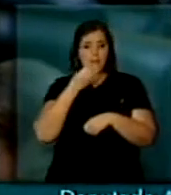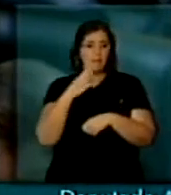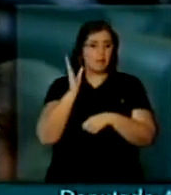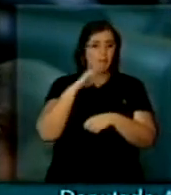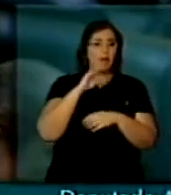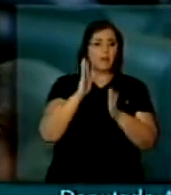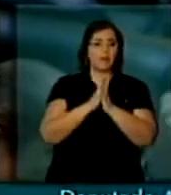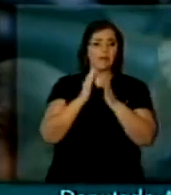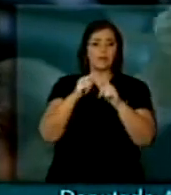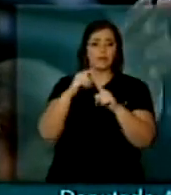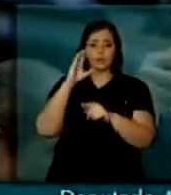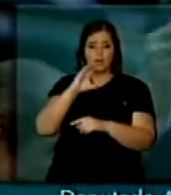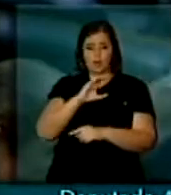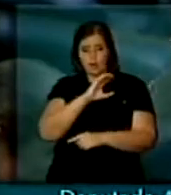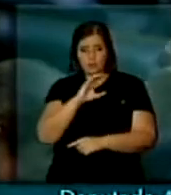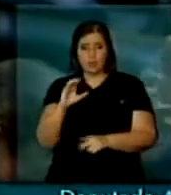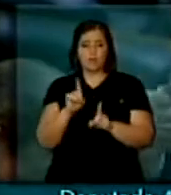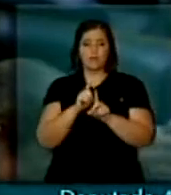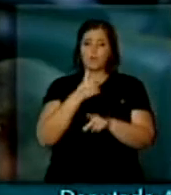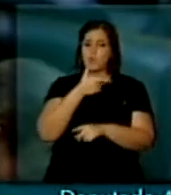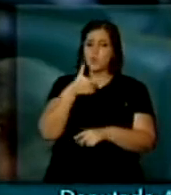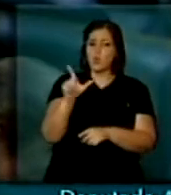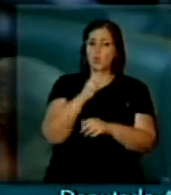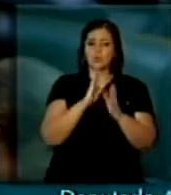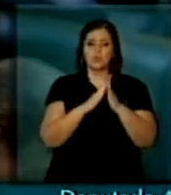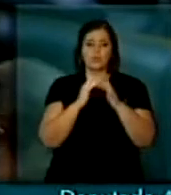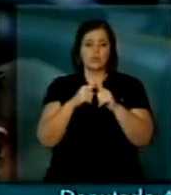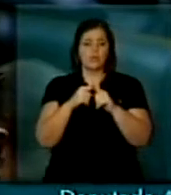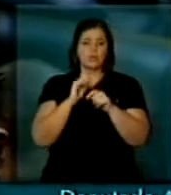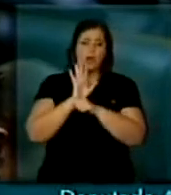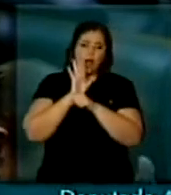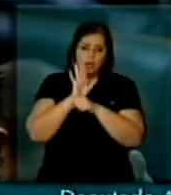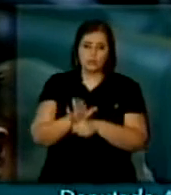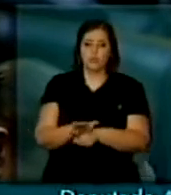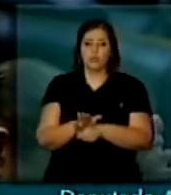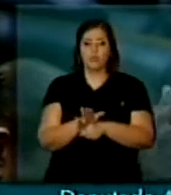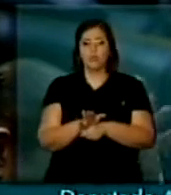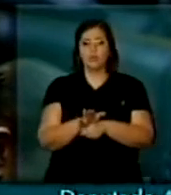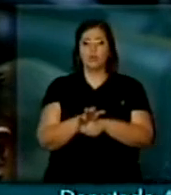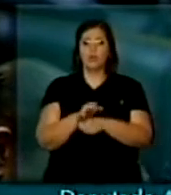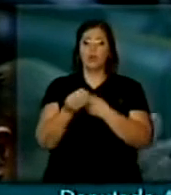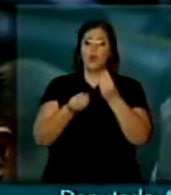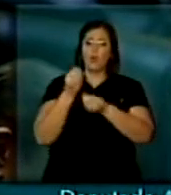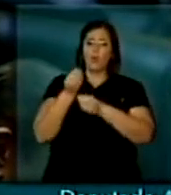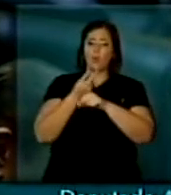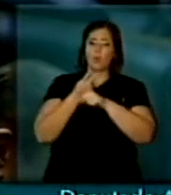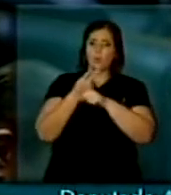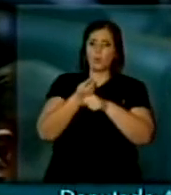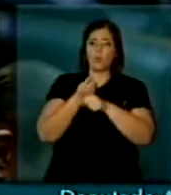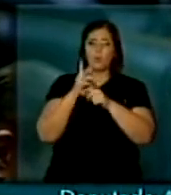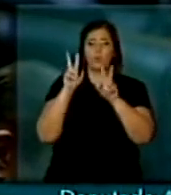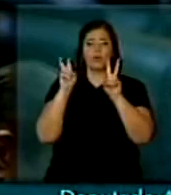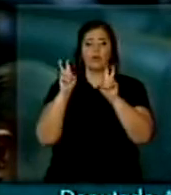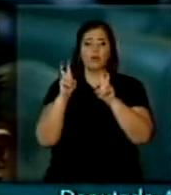Católica, e de tantas igrejas que colaboraram nessa coleta de assinatura,